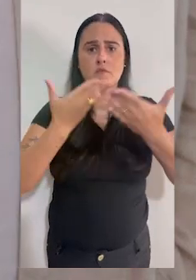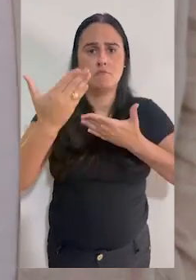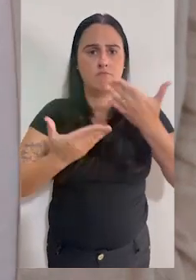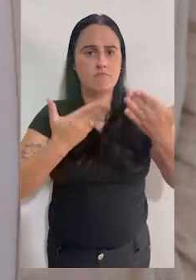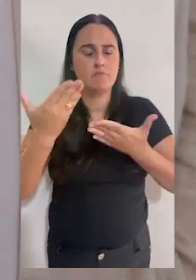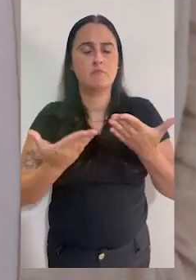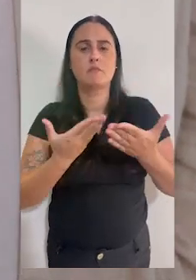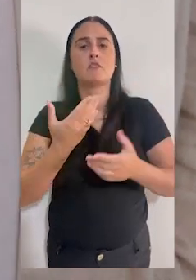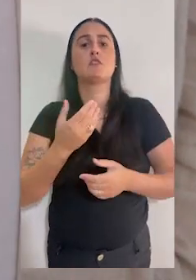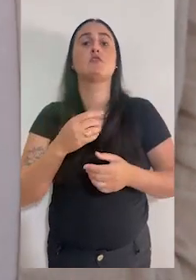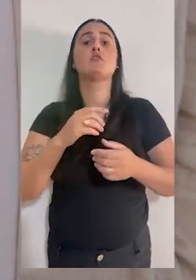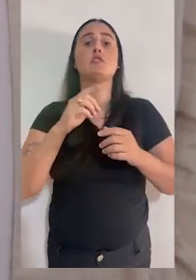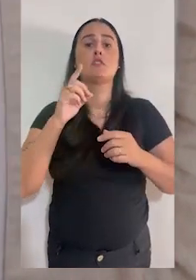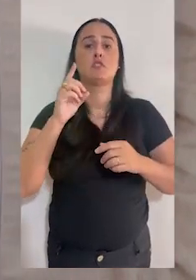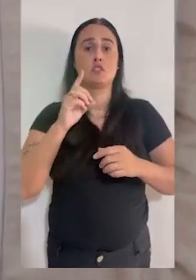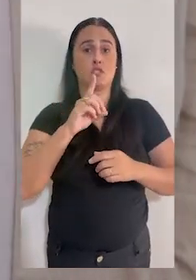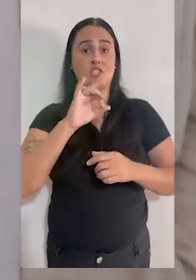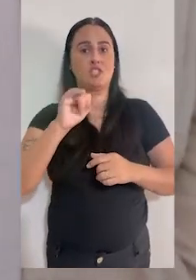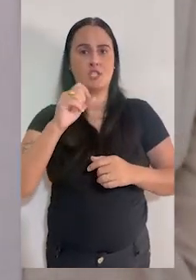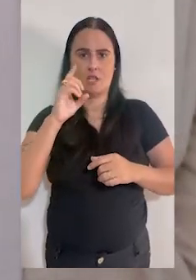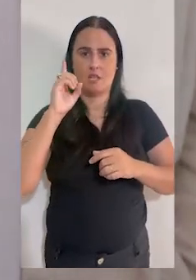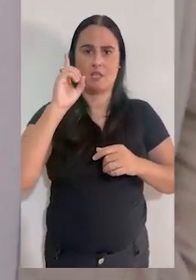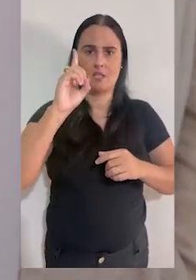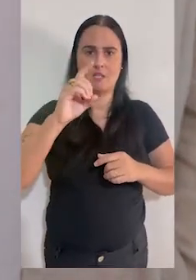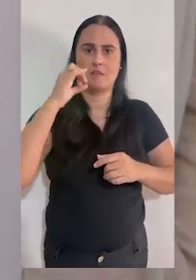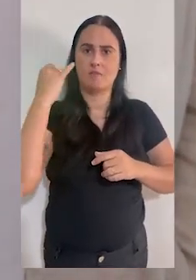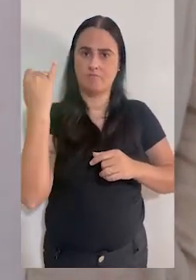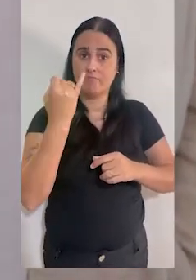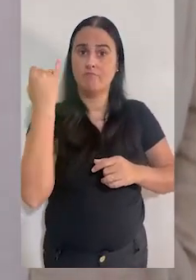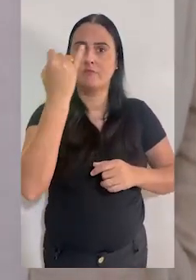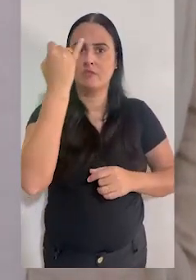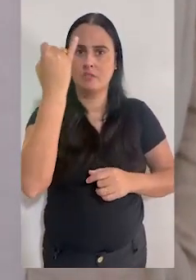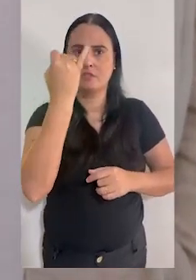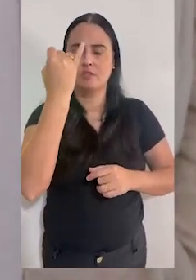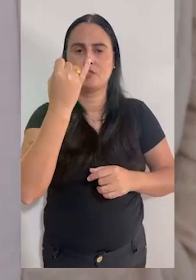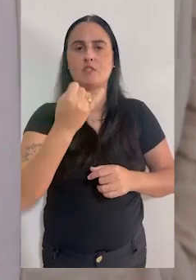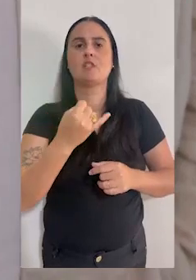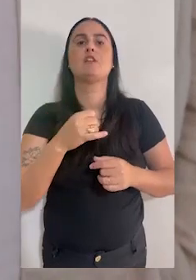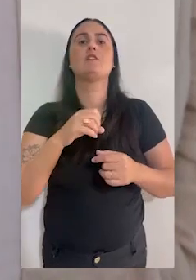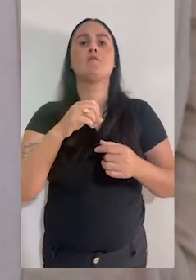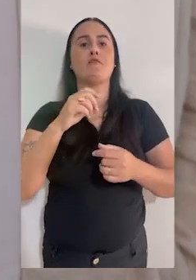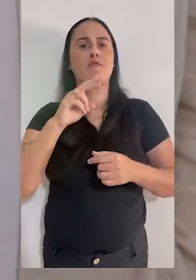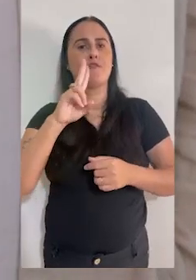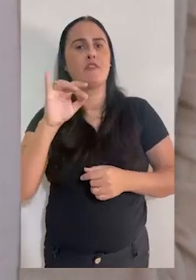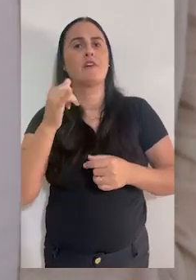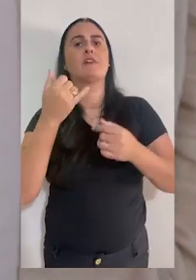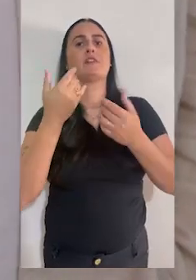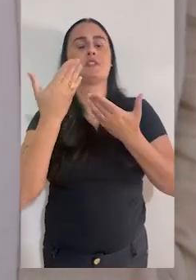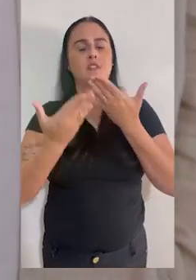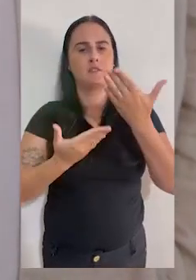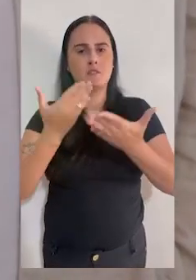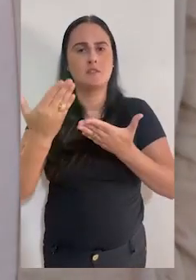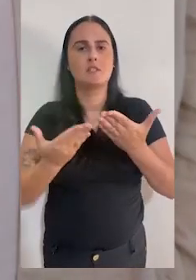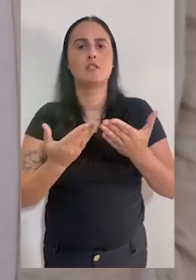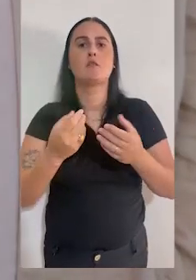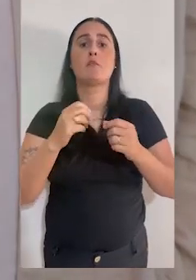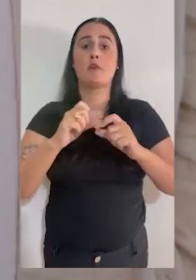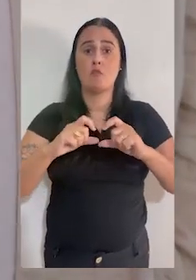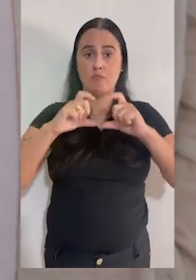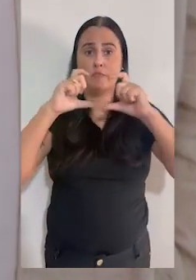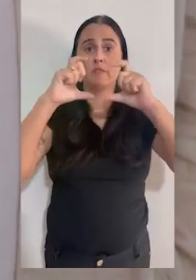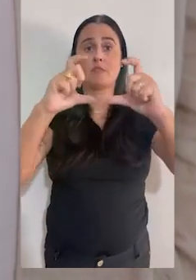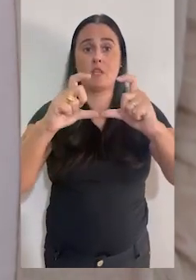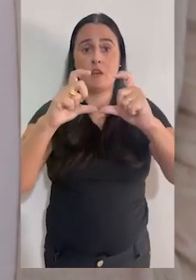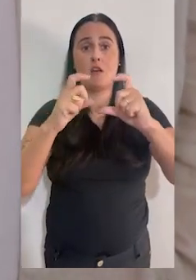até as 5h da tarde, que a gente chama de dia D, que é um dia de doação para a gente exatamente poder aumentar ao máximo o nosso